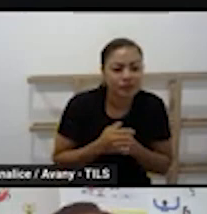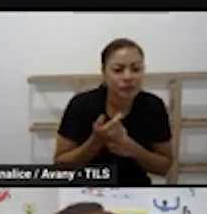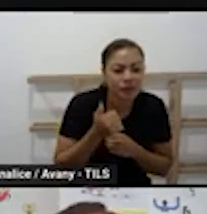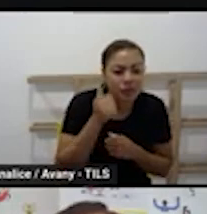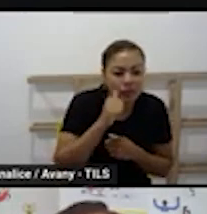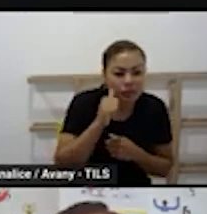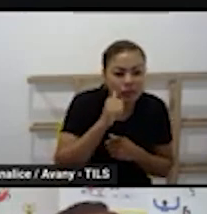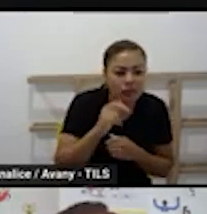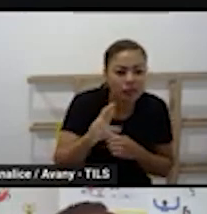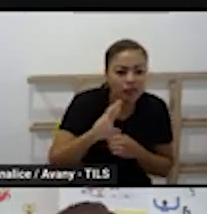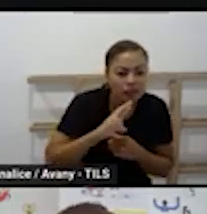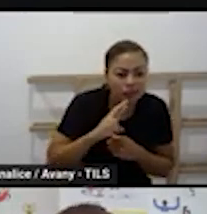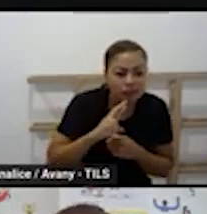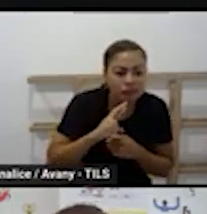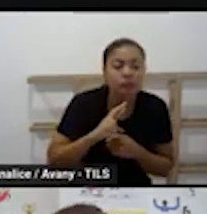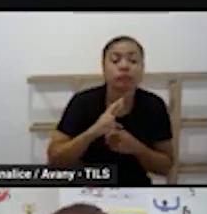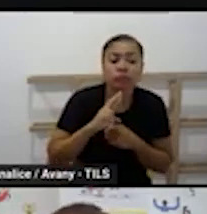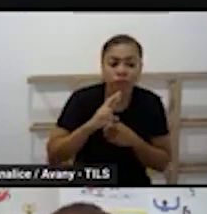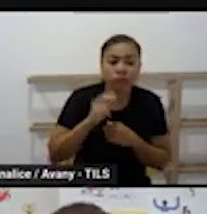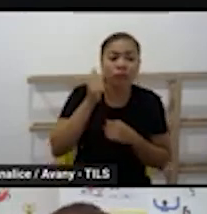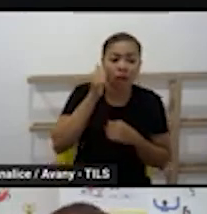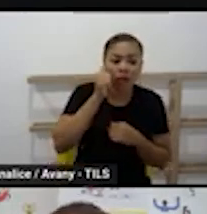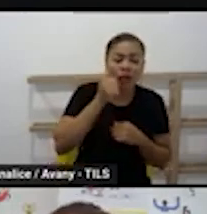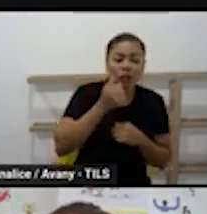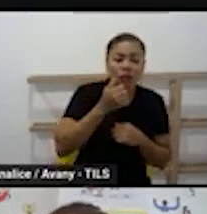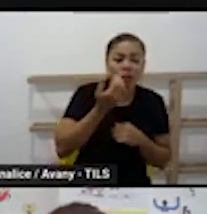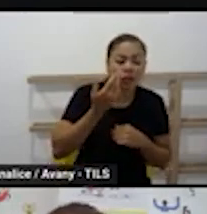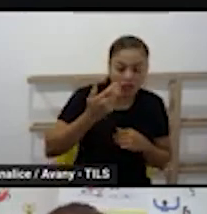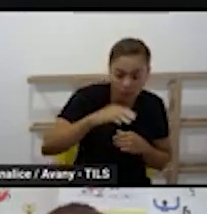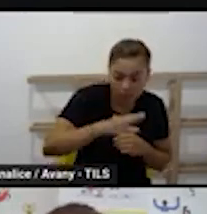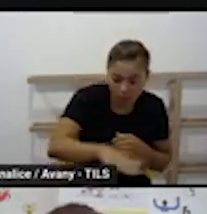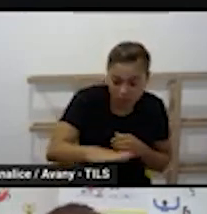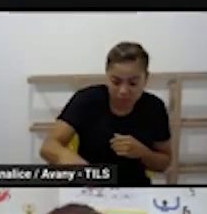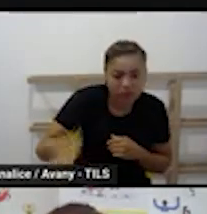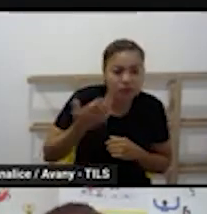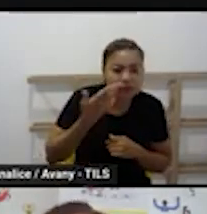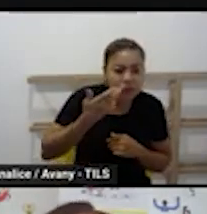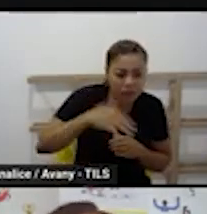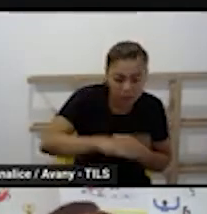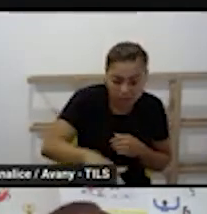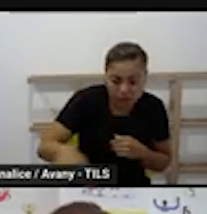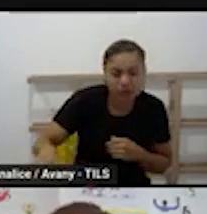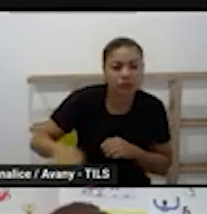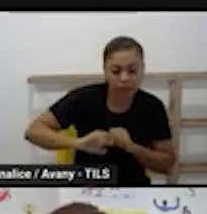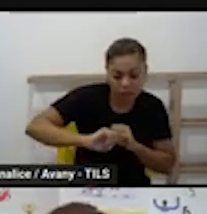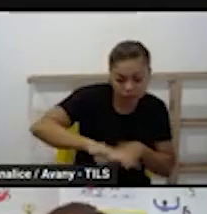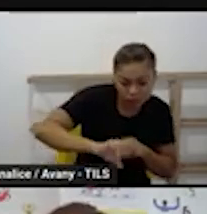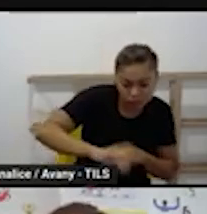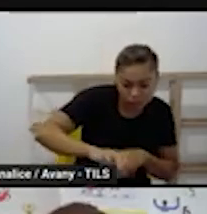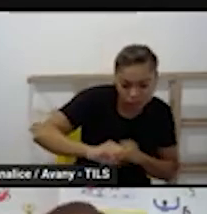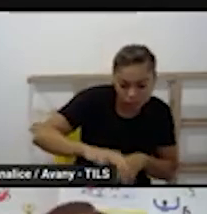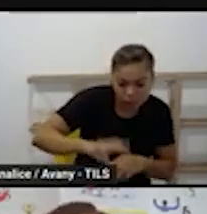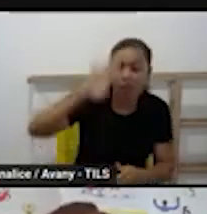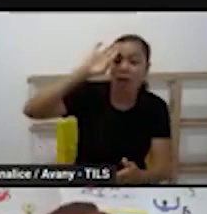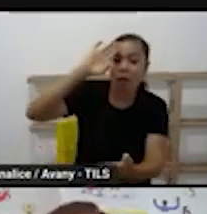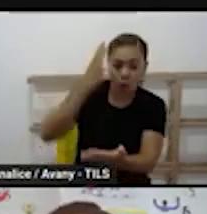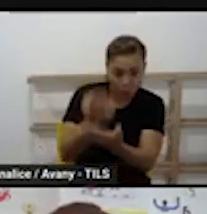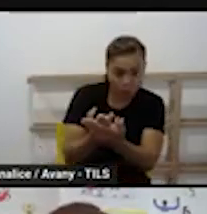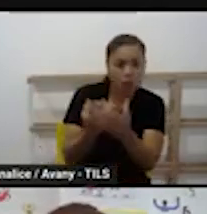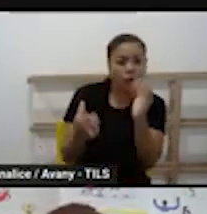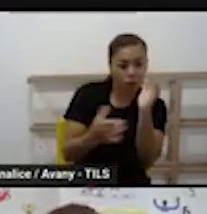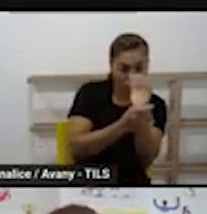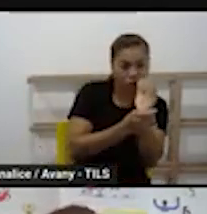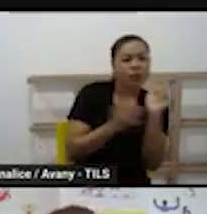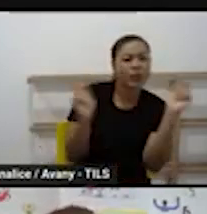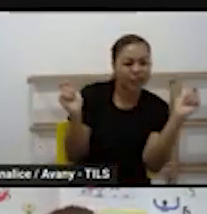autonomia para as crianças. Ajuda na organização do dia. Crislane Cruz disse que ajuda na organização do dia. Quem